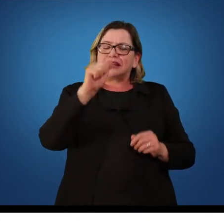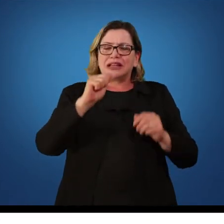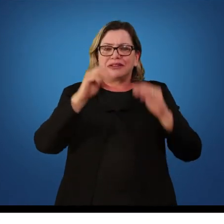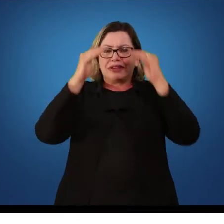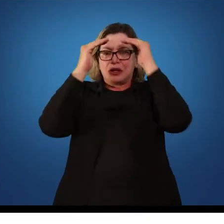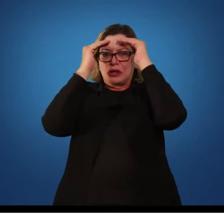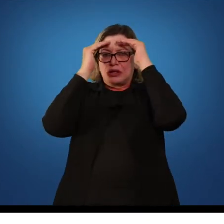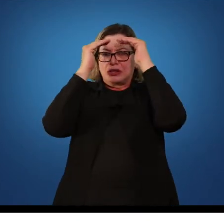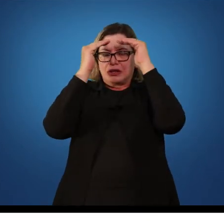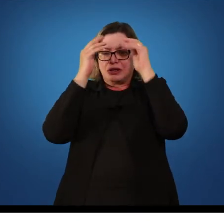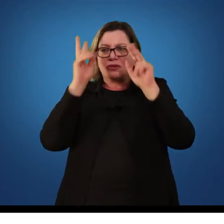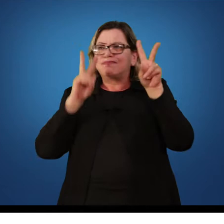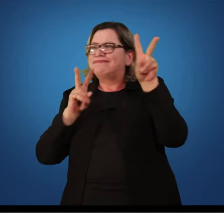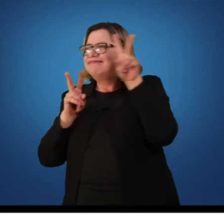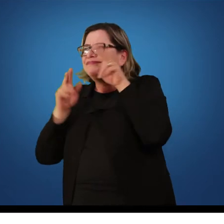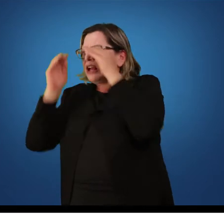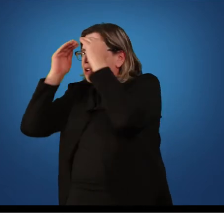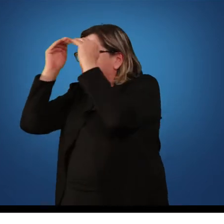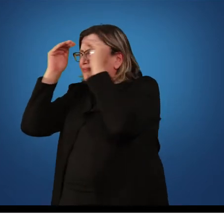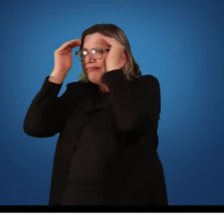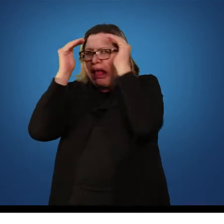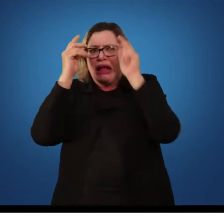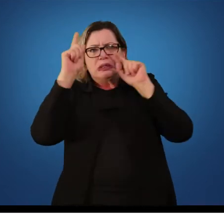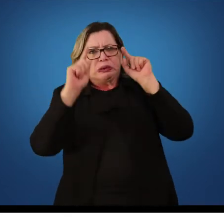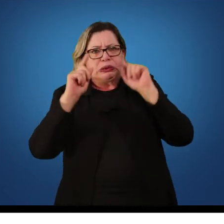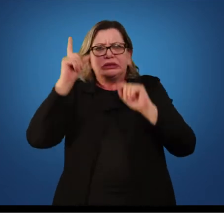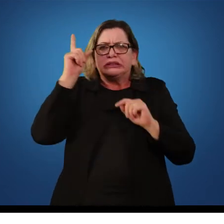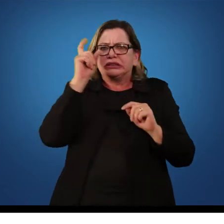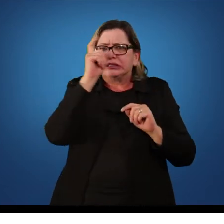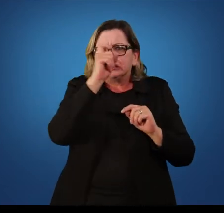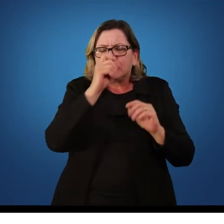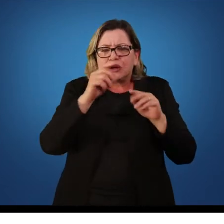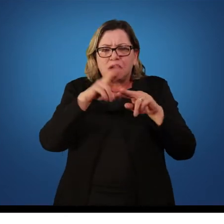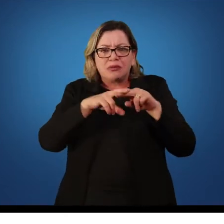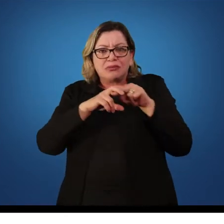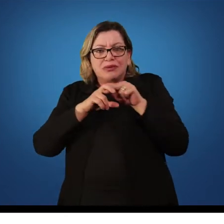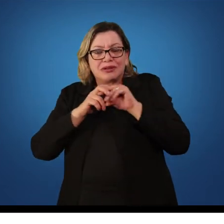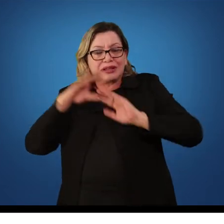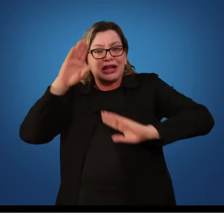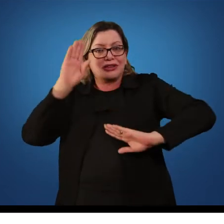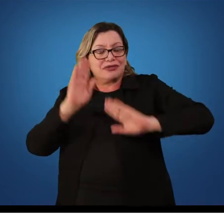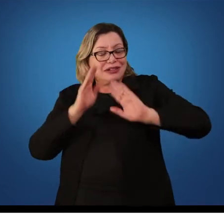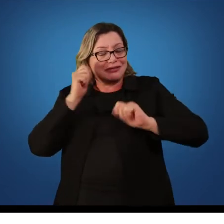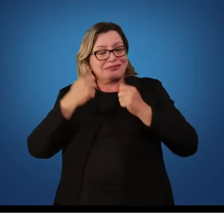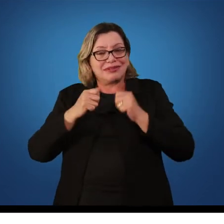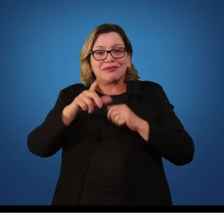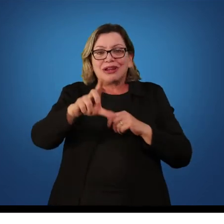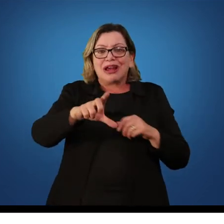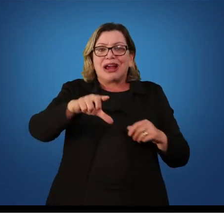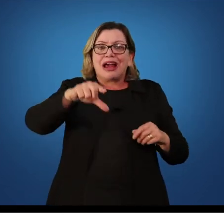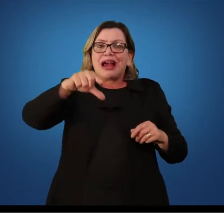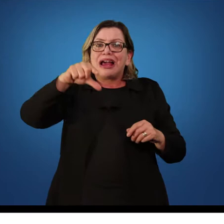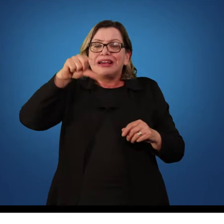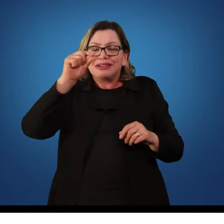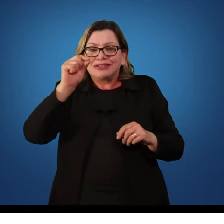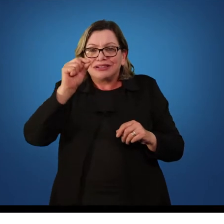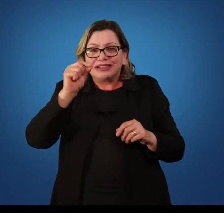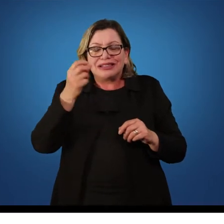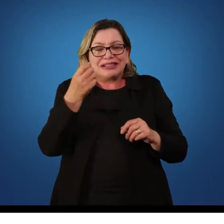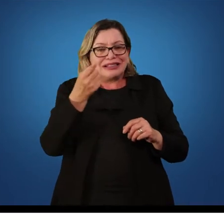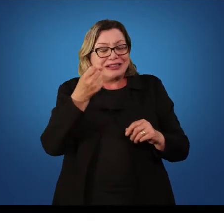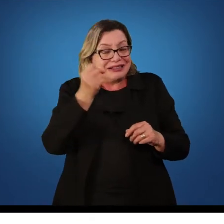várias coisas ao mesmo tempo. Então, por isso que temos que fazer algumas escolhas, principalmente quando eu estou